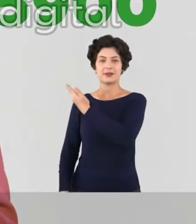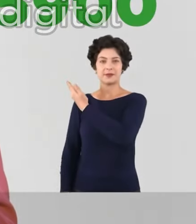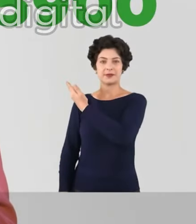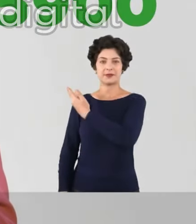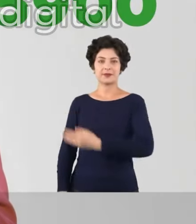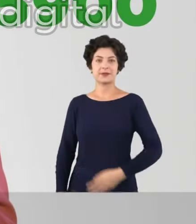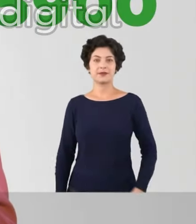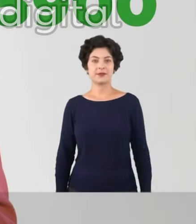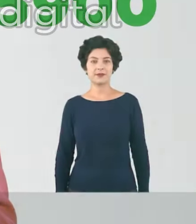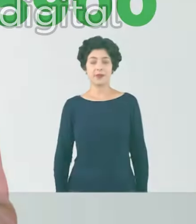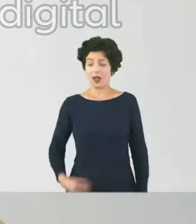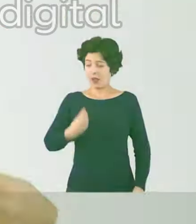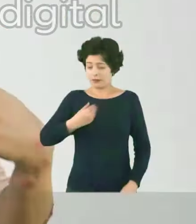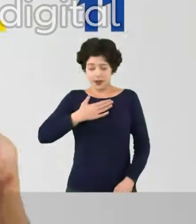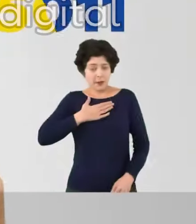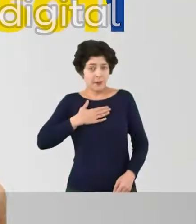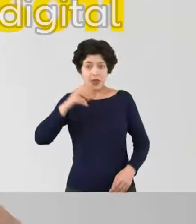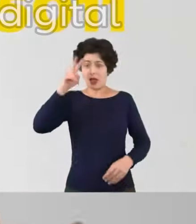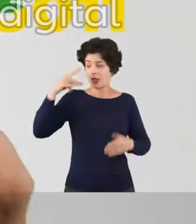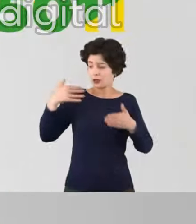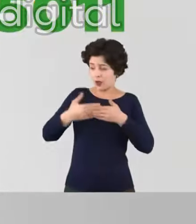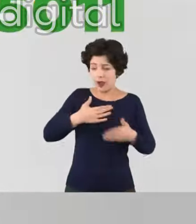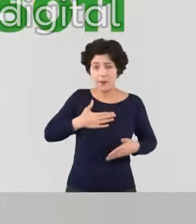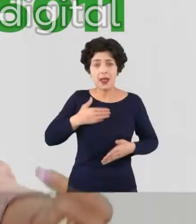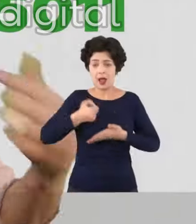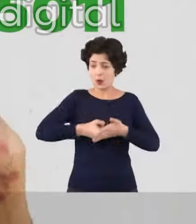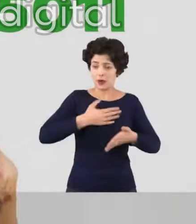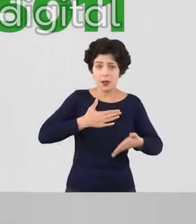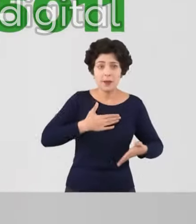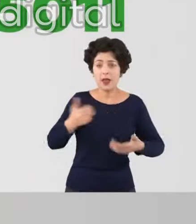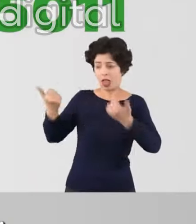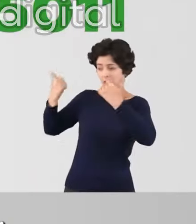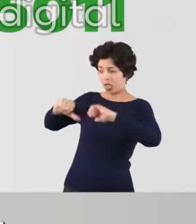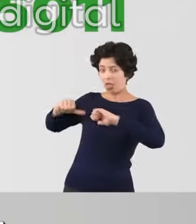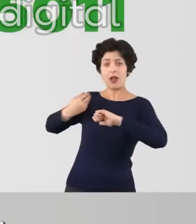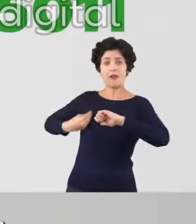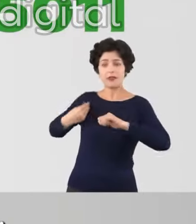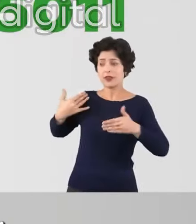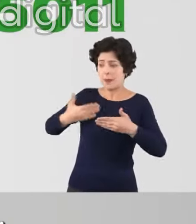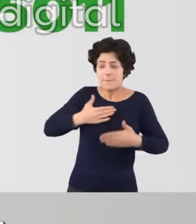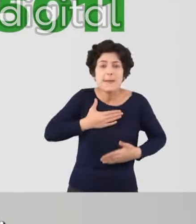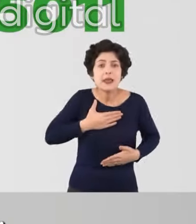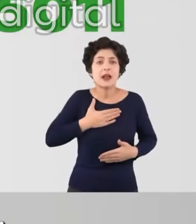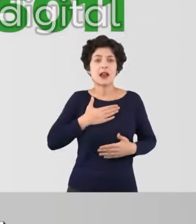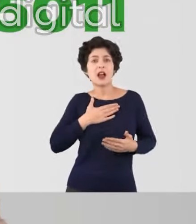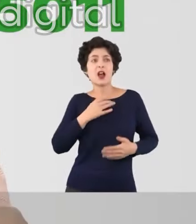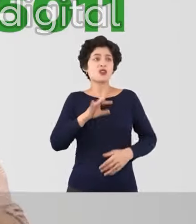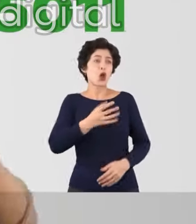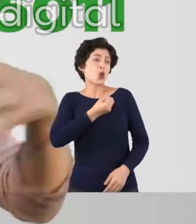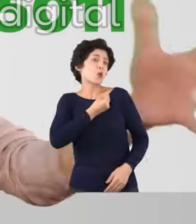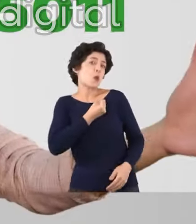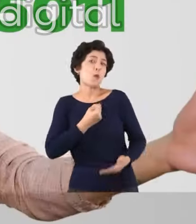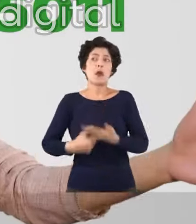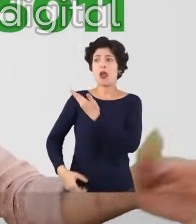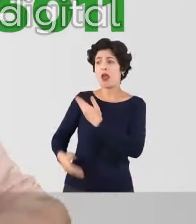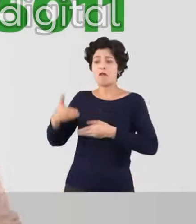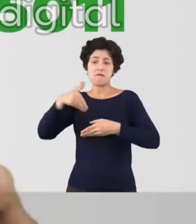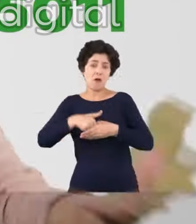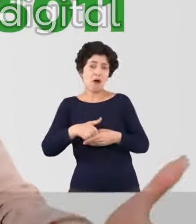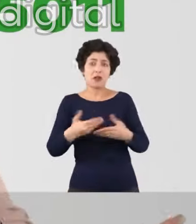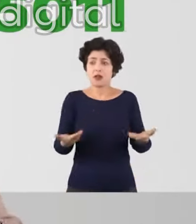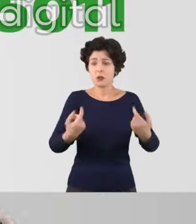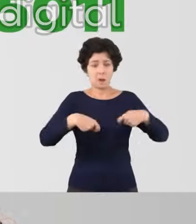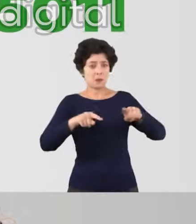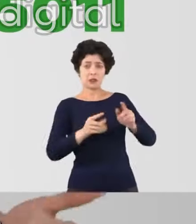Torres, 15900. A vida é minha, a história é minha, a luta é minha, a invalidação de uma vida foi minha. Se for para falar só 15011,